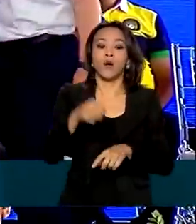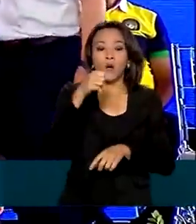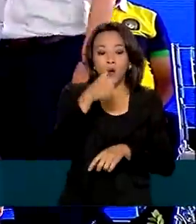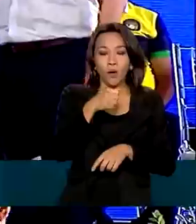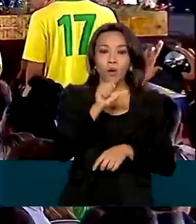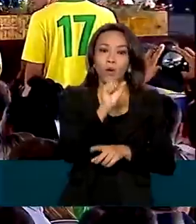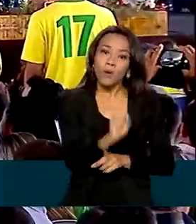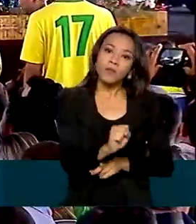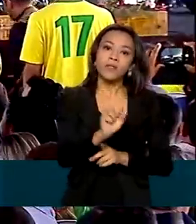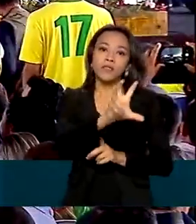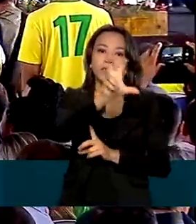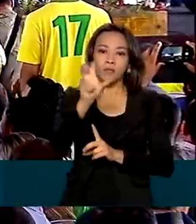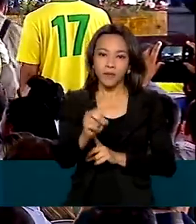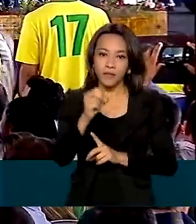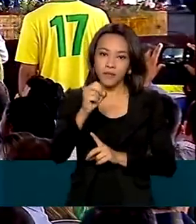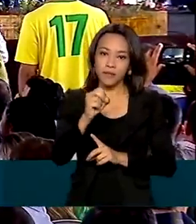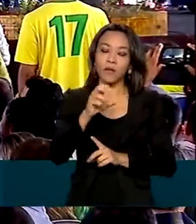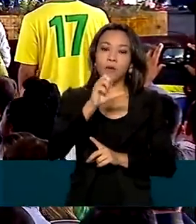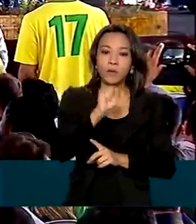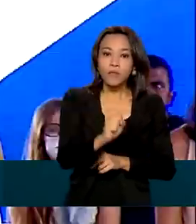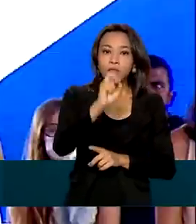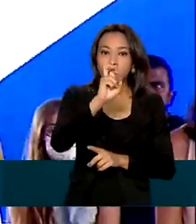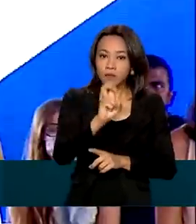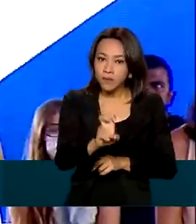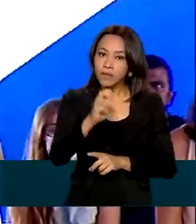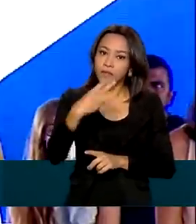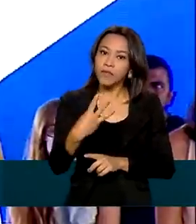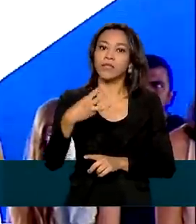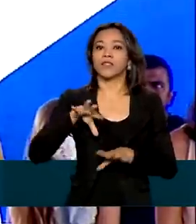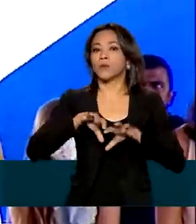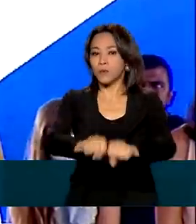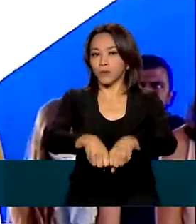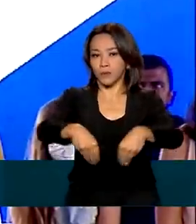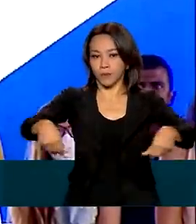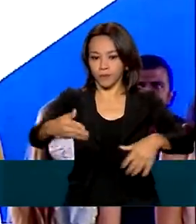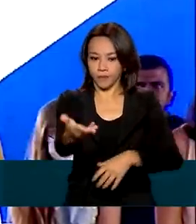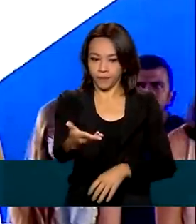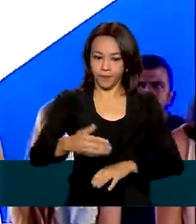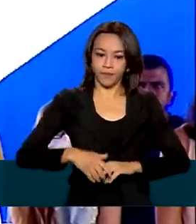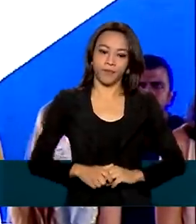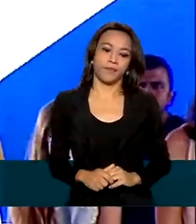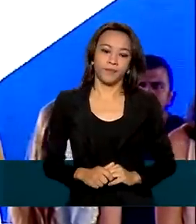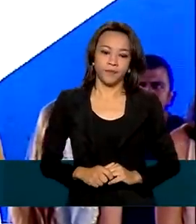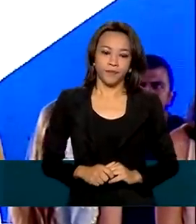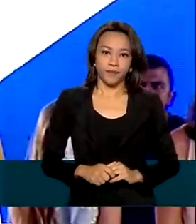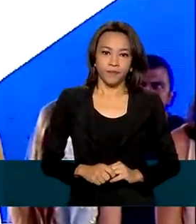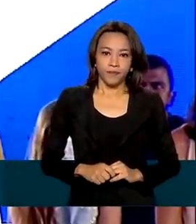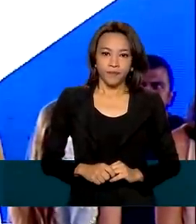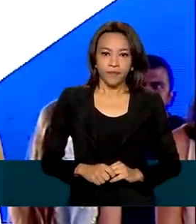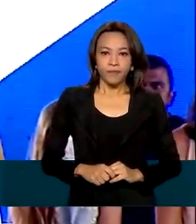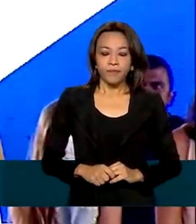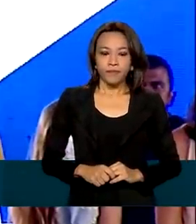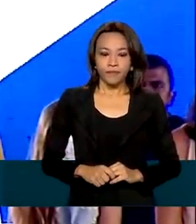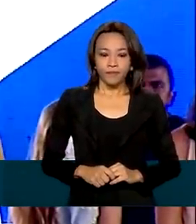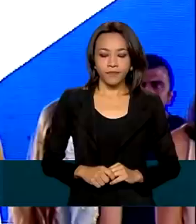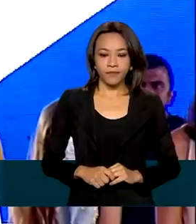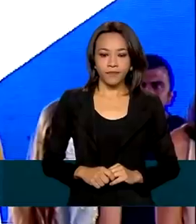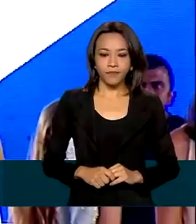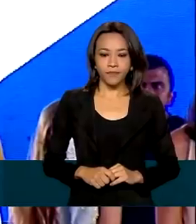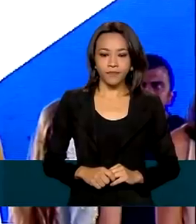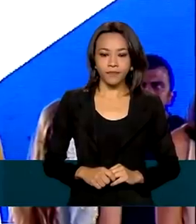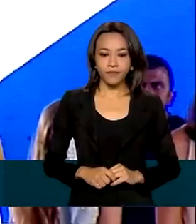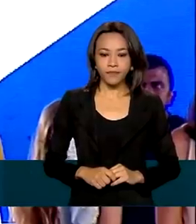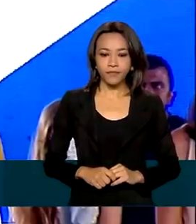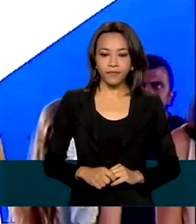853 títulos no total em todo o Estado. Para pessoas humildes, pessoas que só sabem